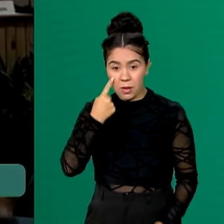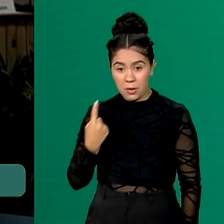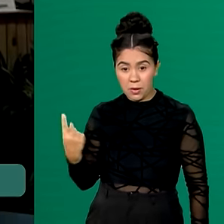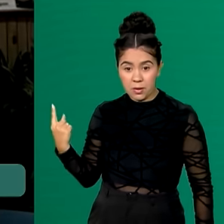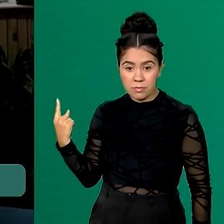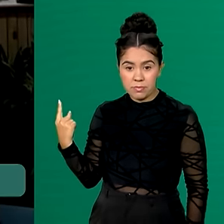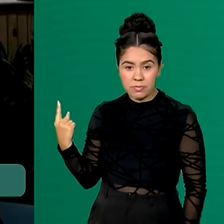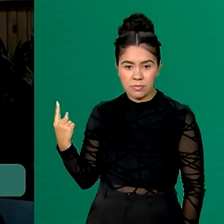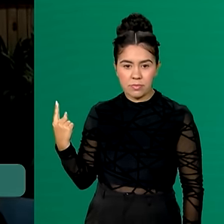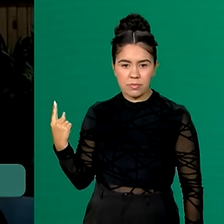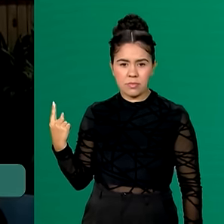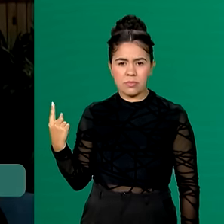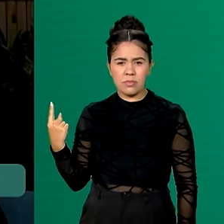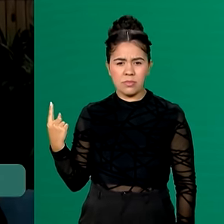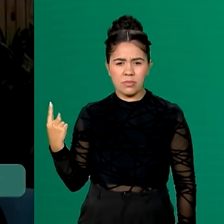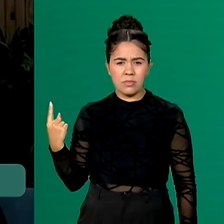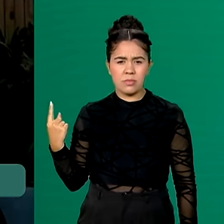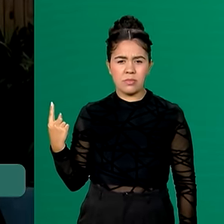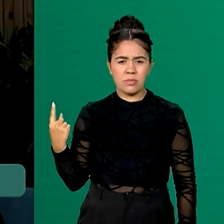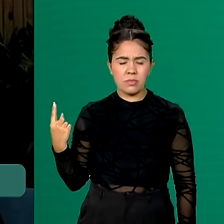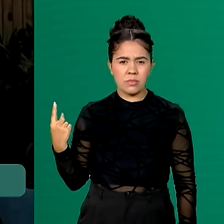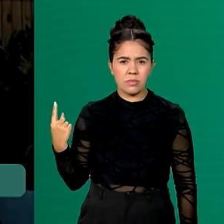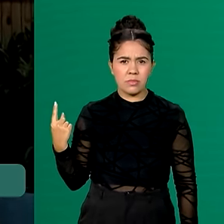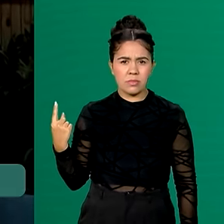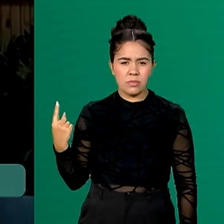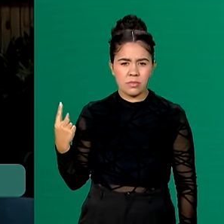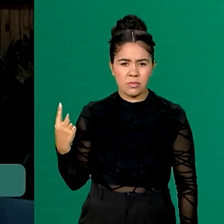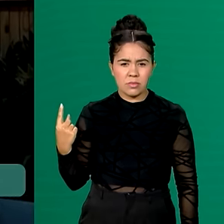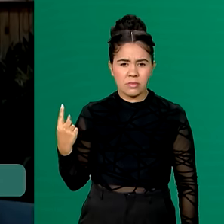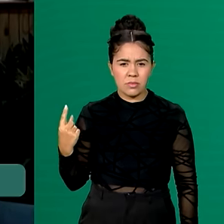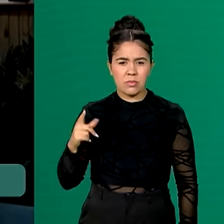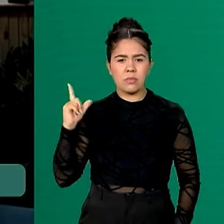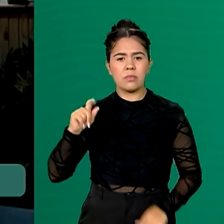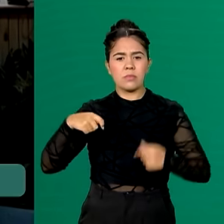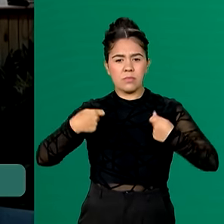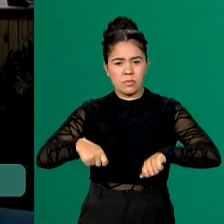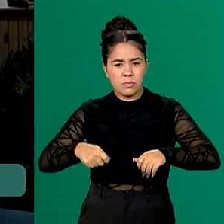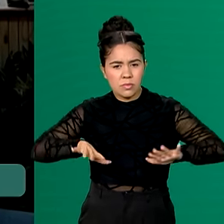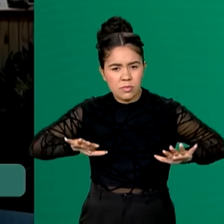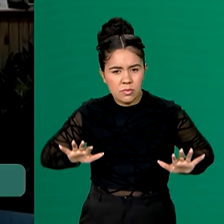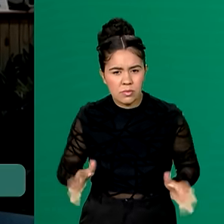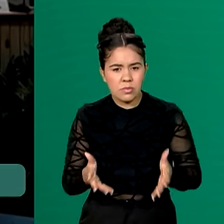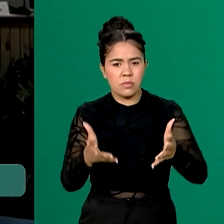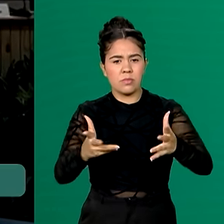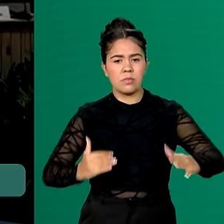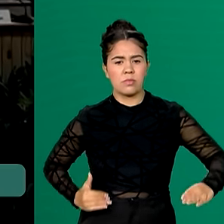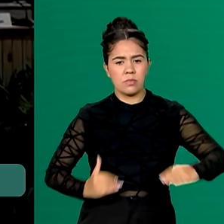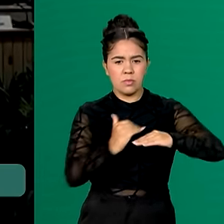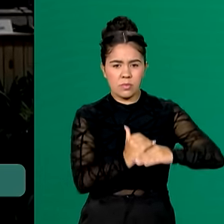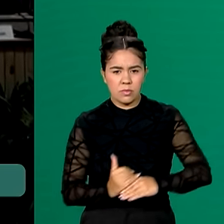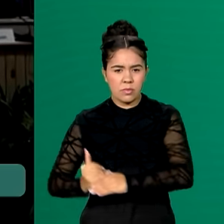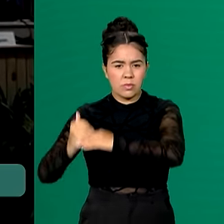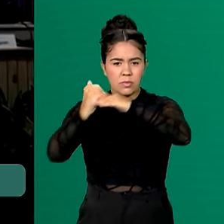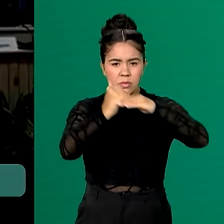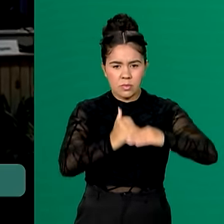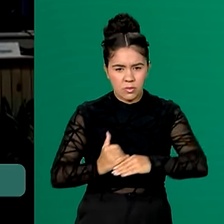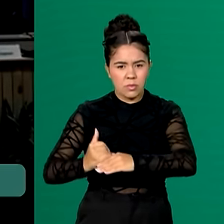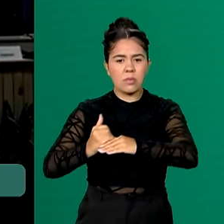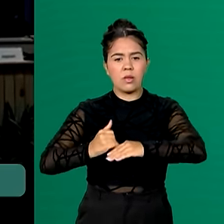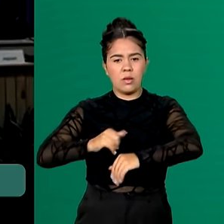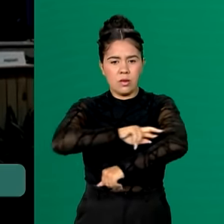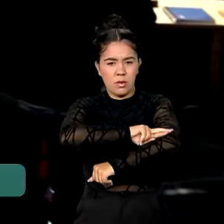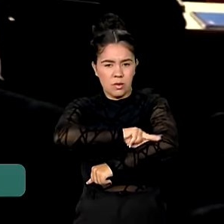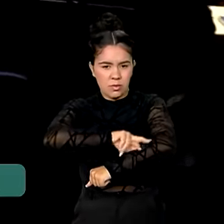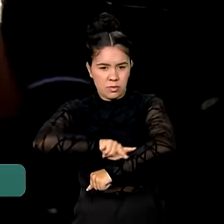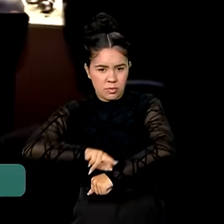cumprir que não é possível ter um governo desenvolvimento sem que haja promoção da desigualdade racial e tratamento de discussões provocadas